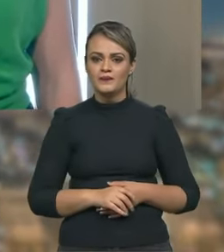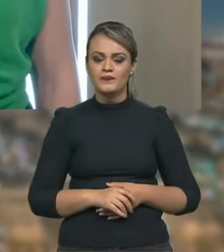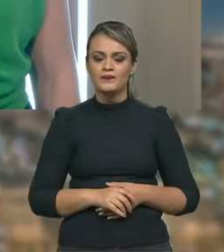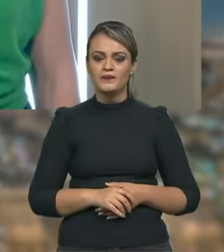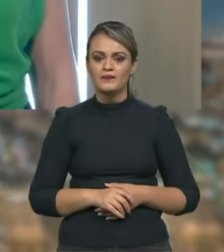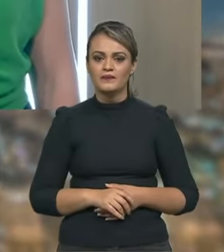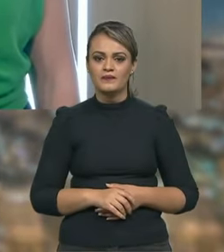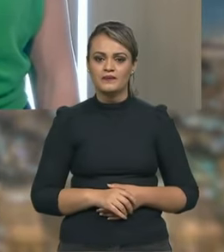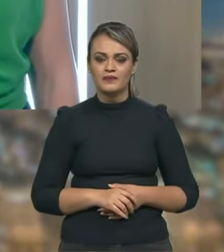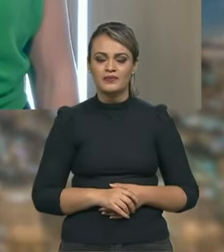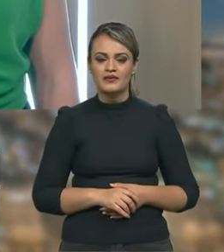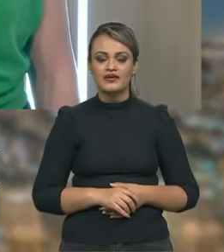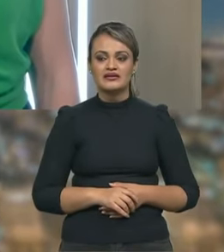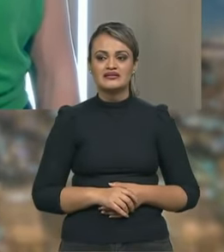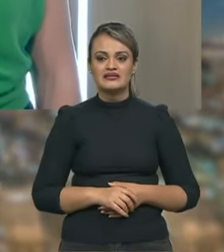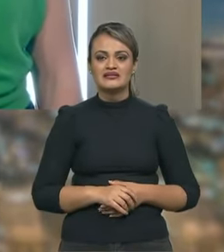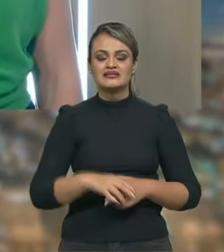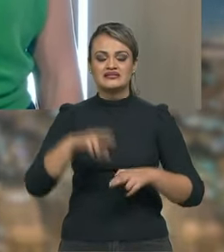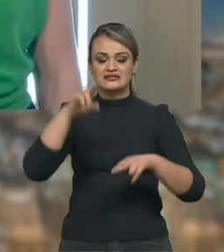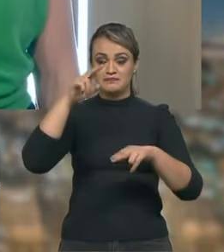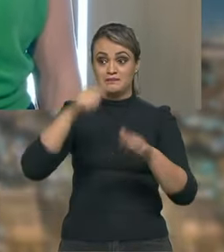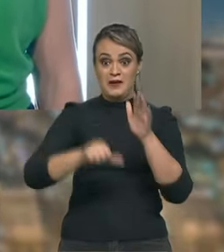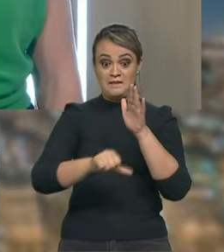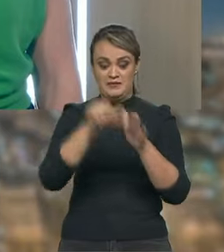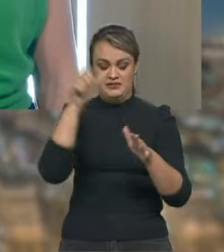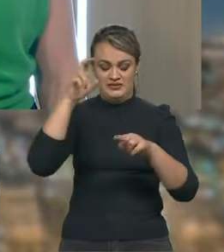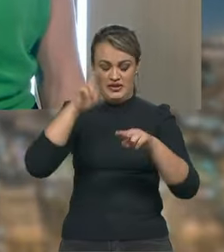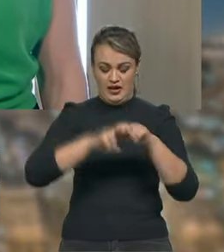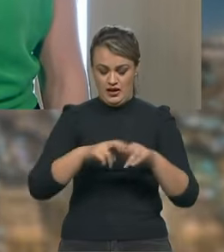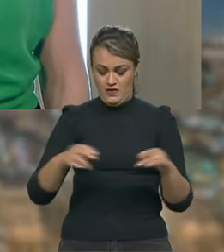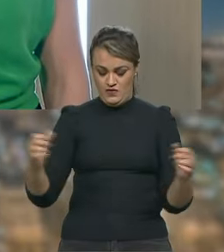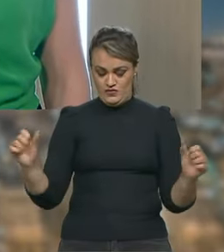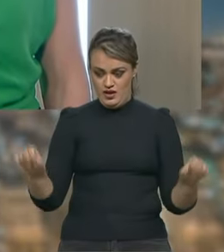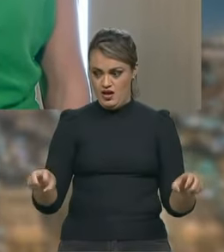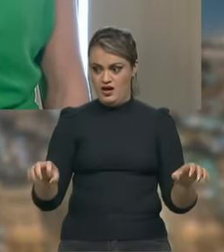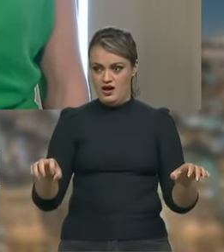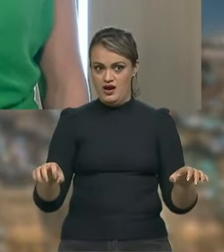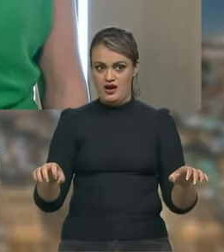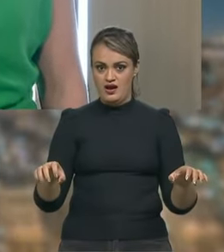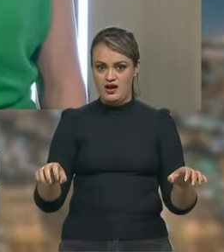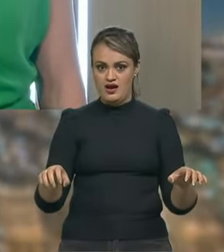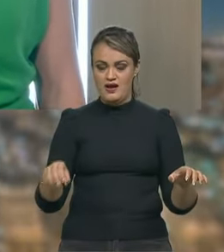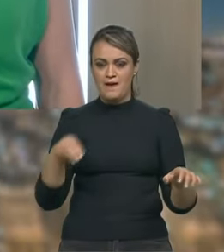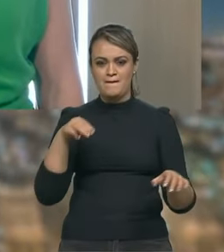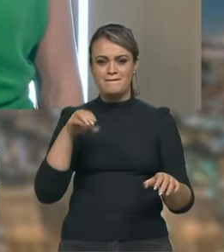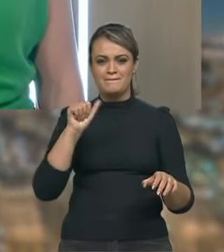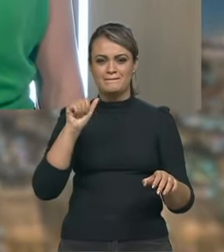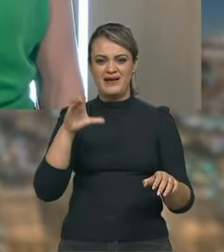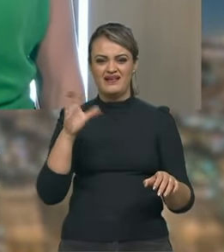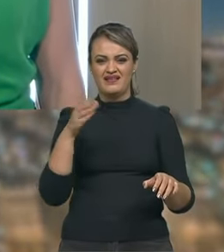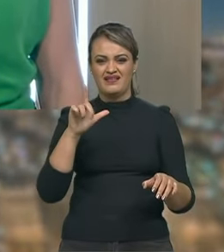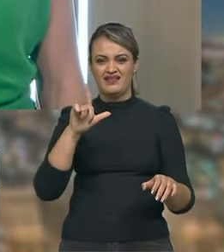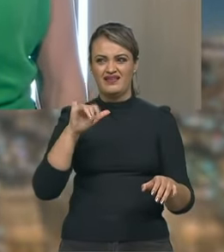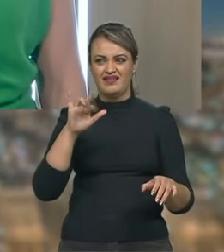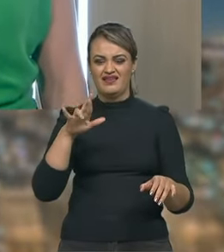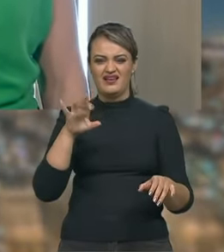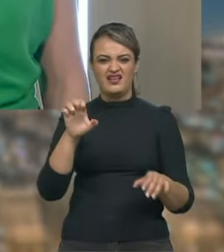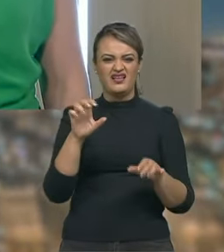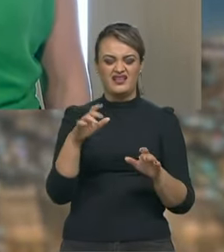foi sentar no carro pela primeira vez eu sentei em uma clara de quatro anos